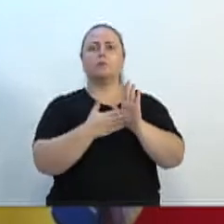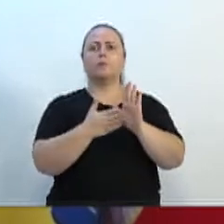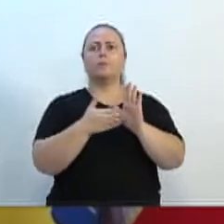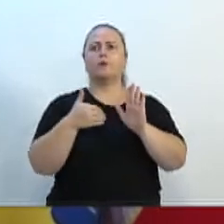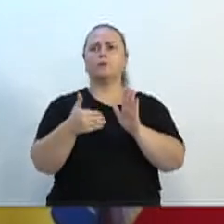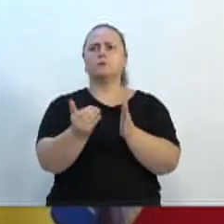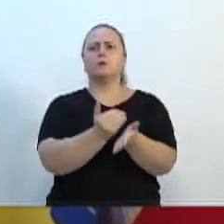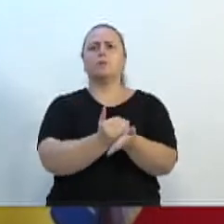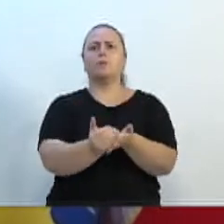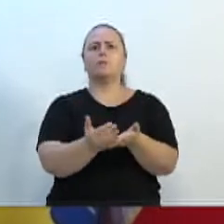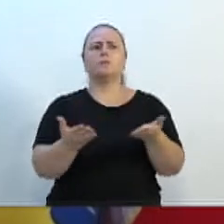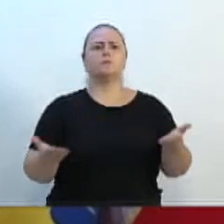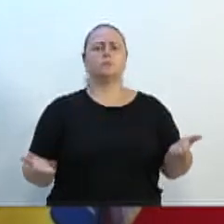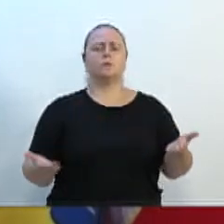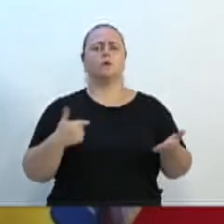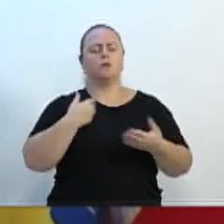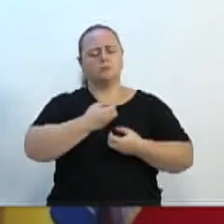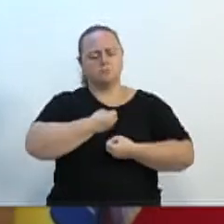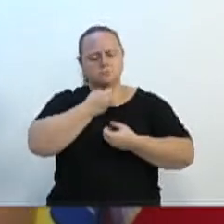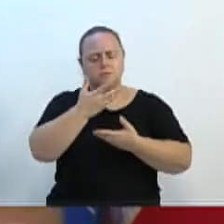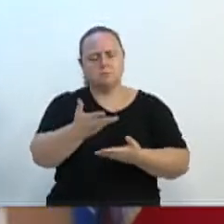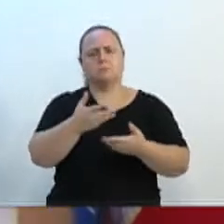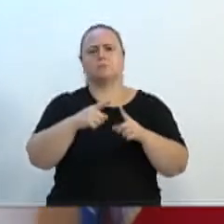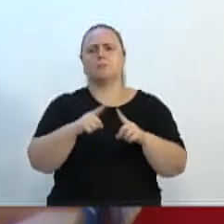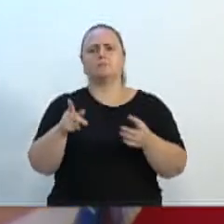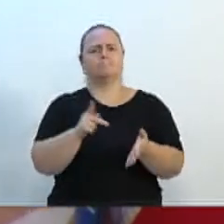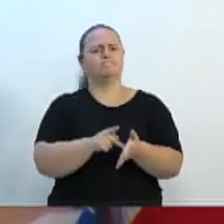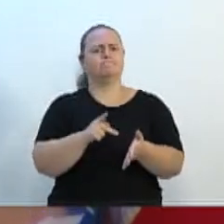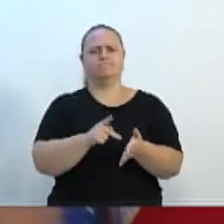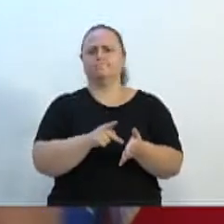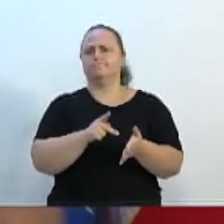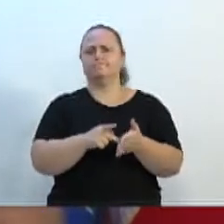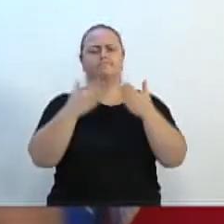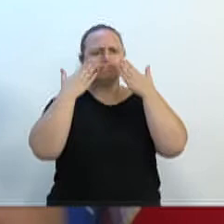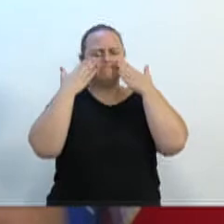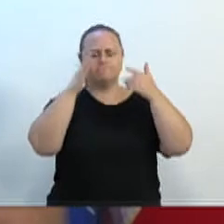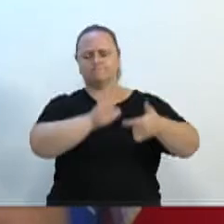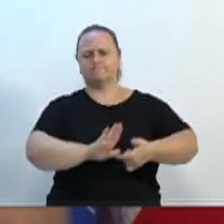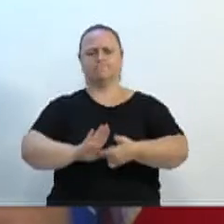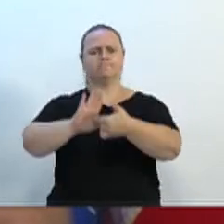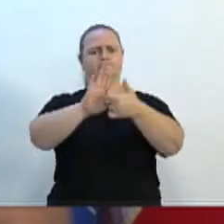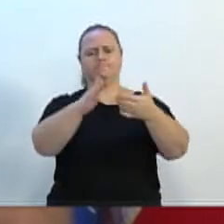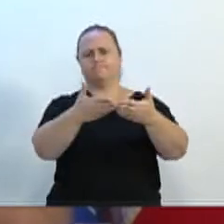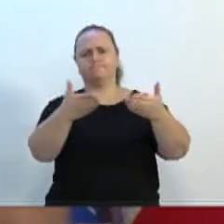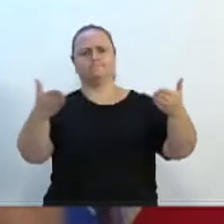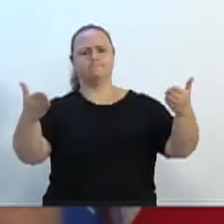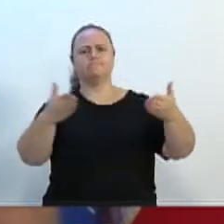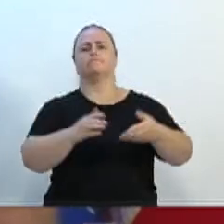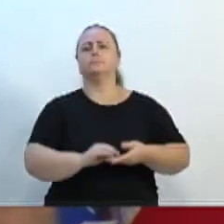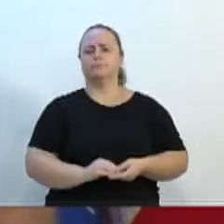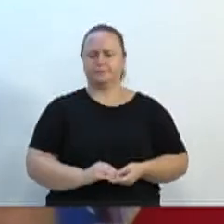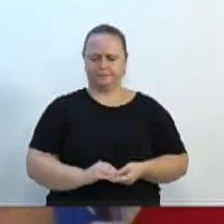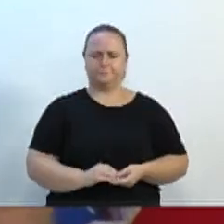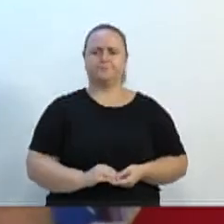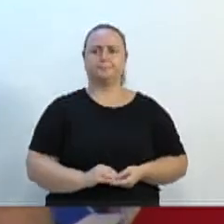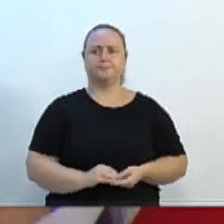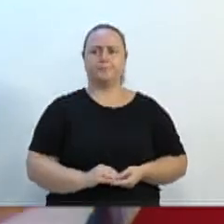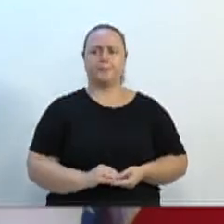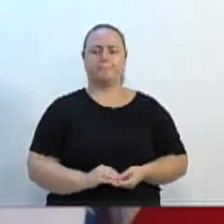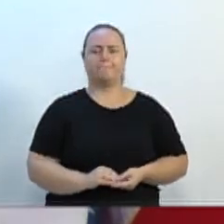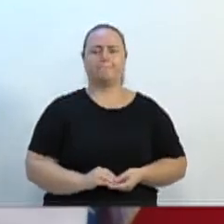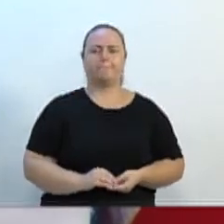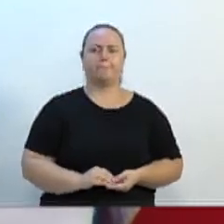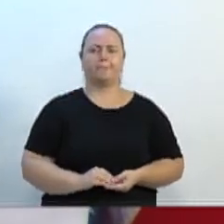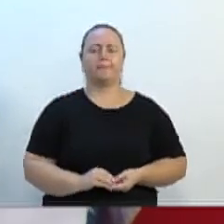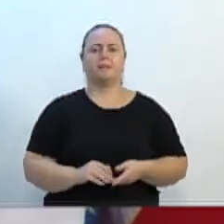obrigado a vir aqui não só desabafar, mas é uma verdade que tem que ser estampada e falada e mostrada para a nossa comunidade. E depois